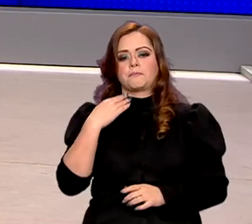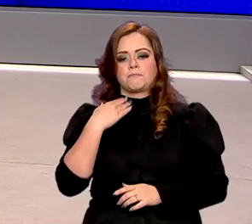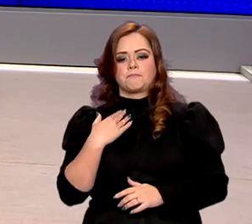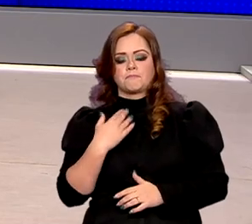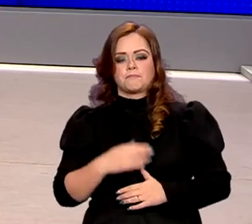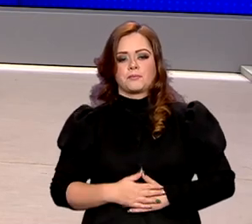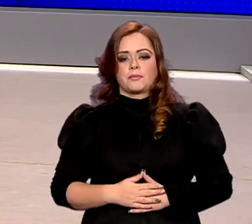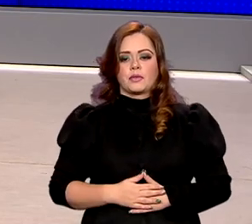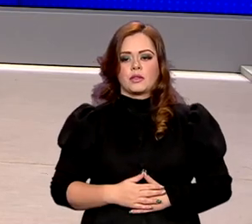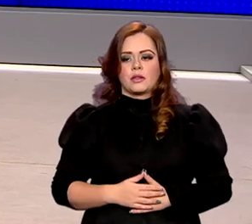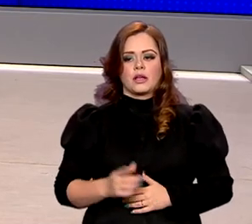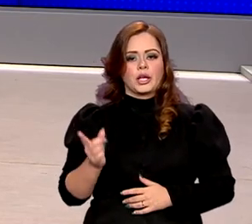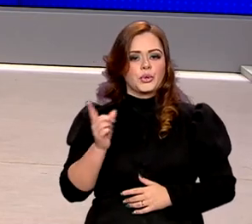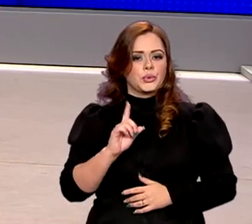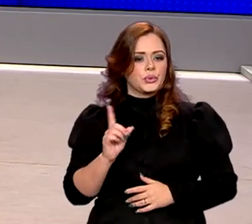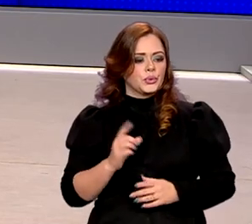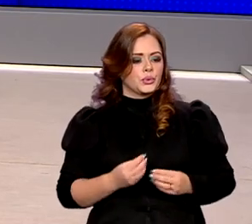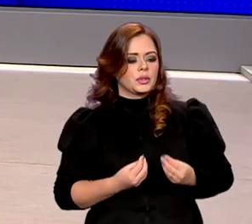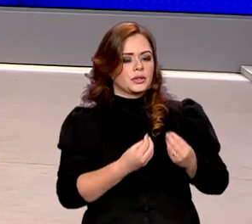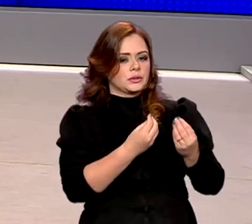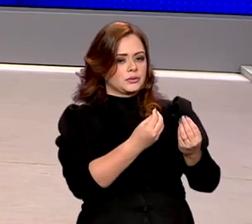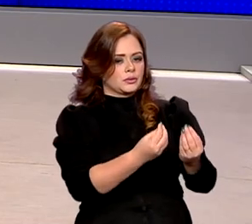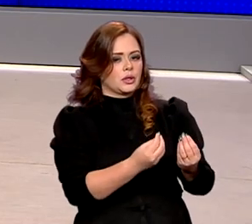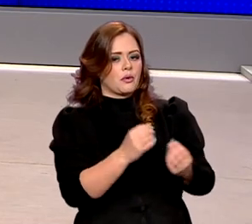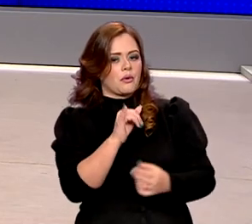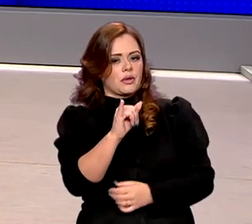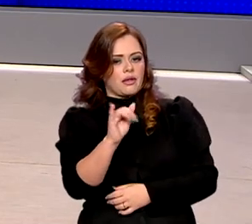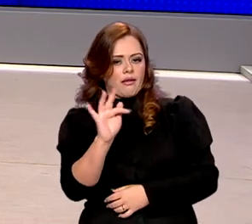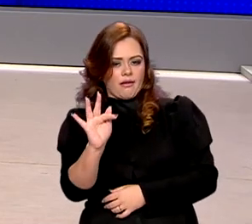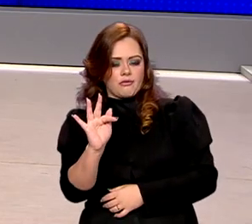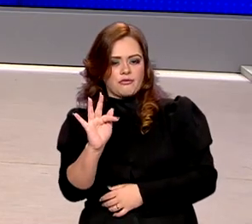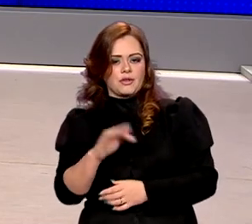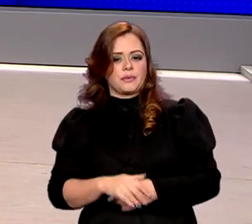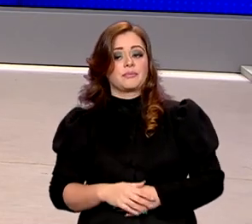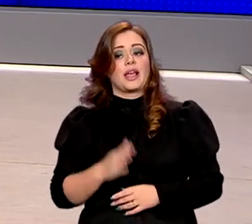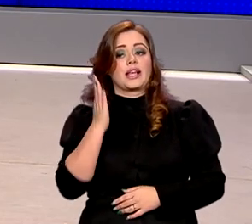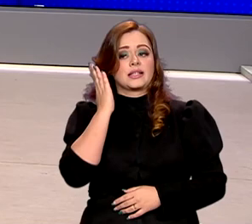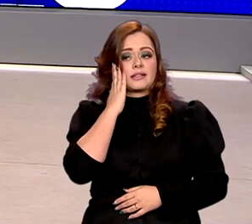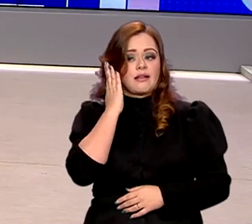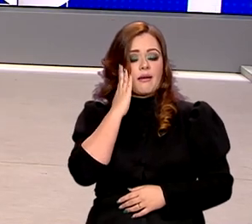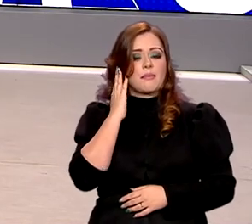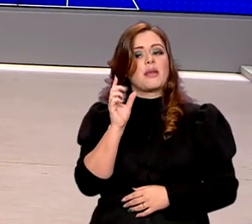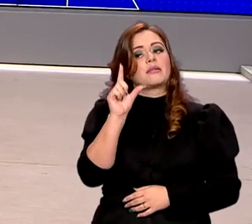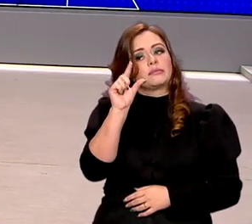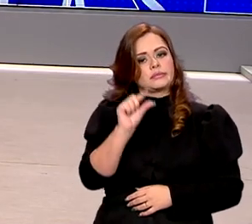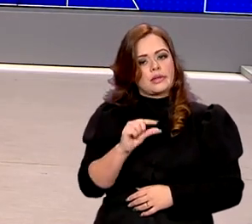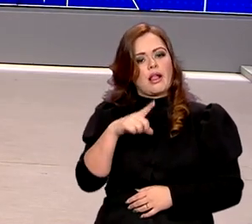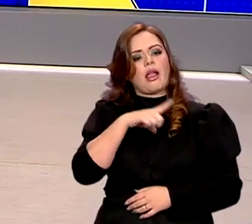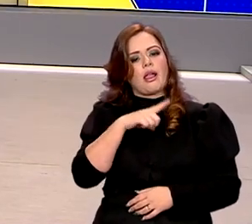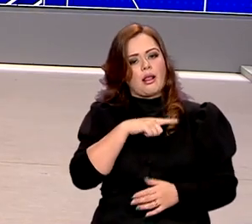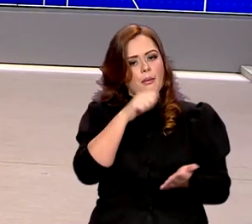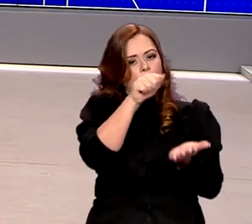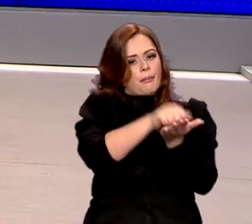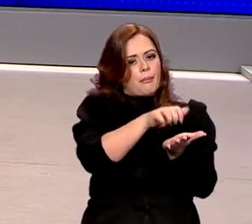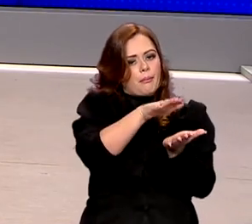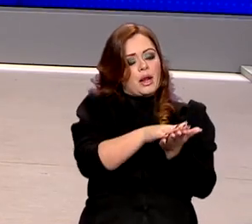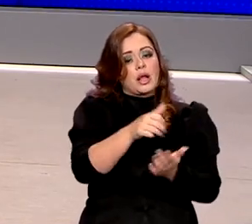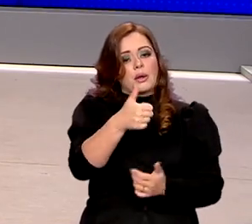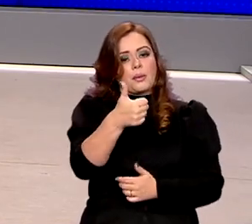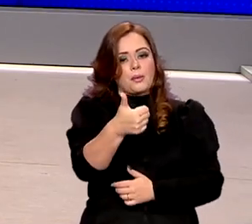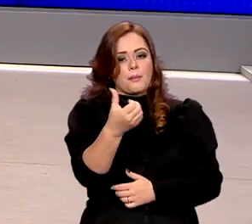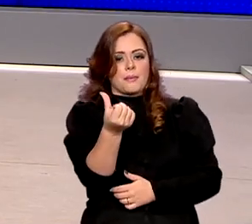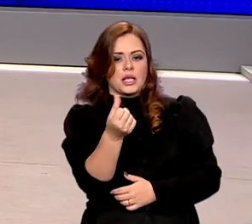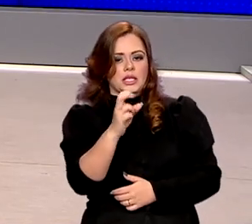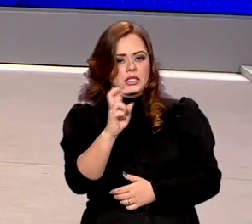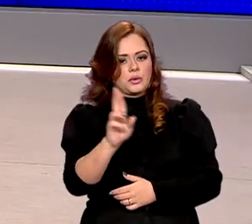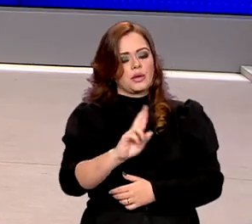Não entregou o imposto de renda? Então é bom saber que no mínimo já terá que pagar uma multa de R$ 165,00.